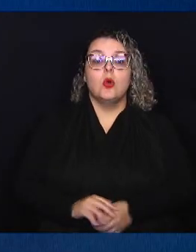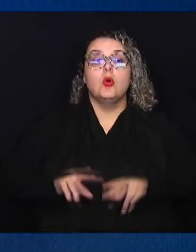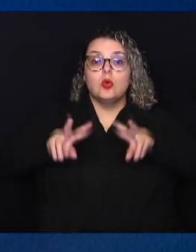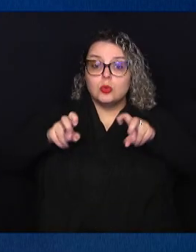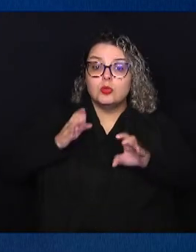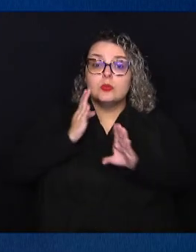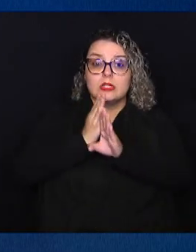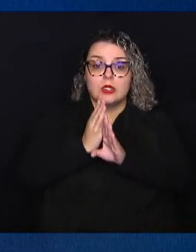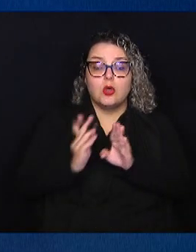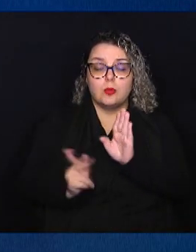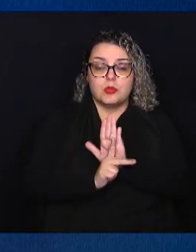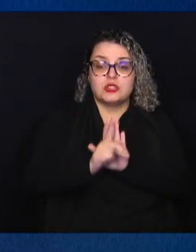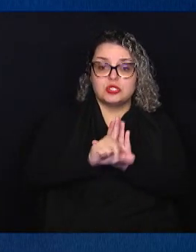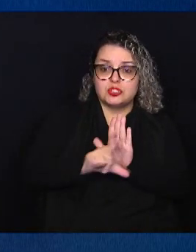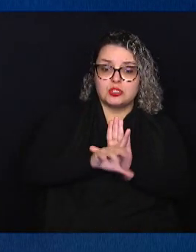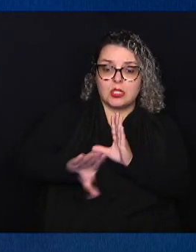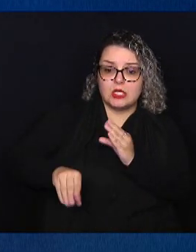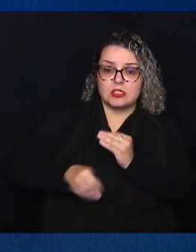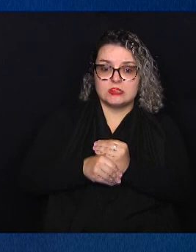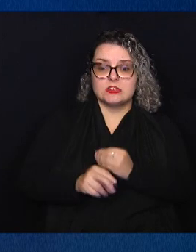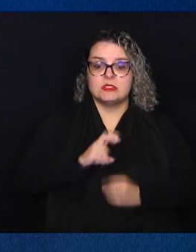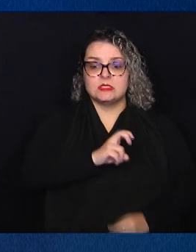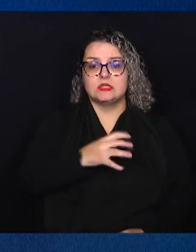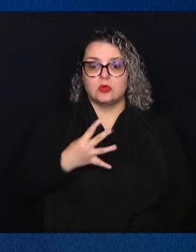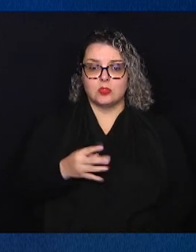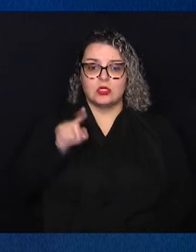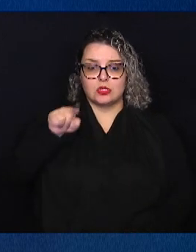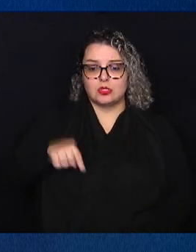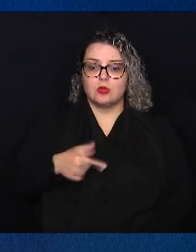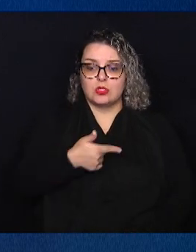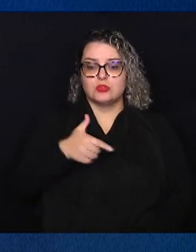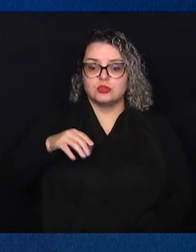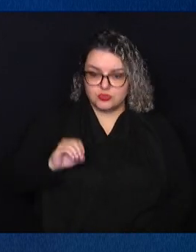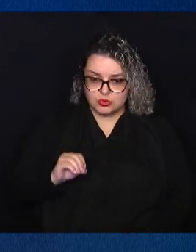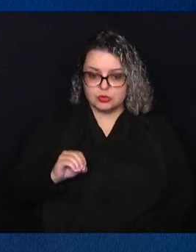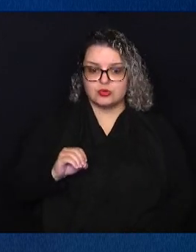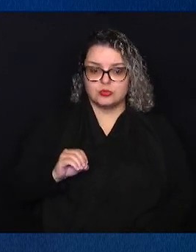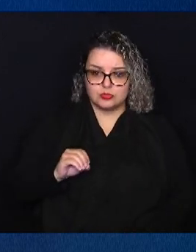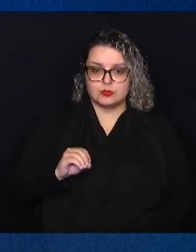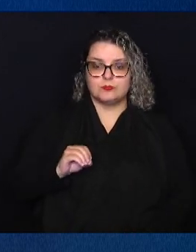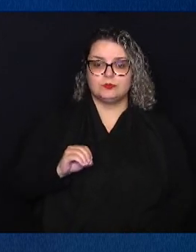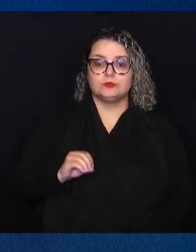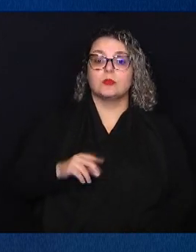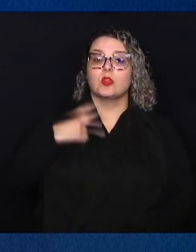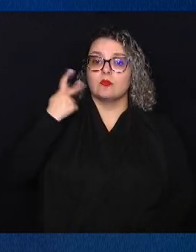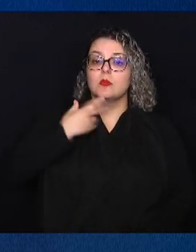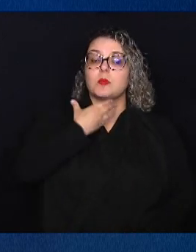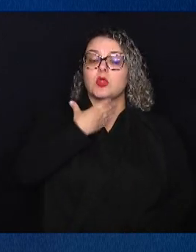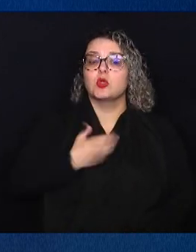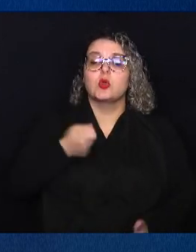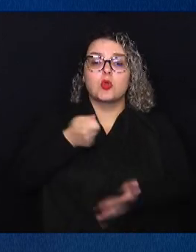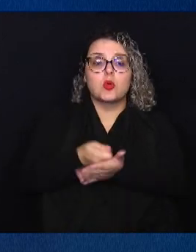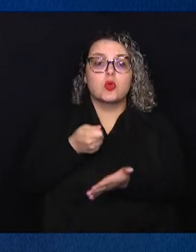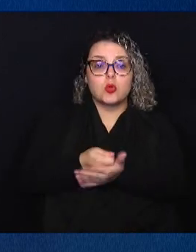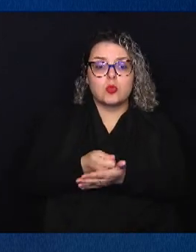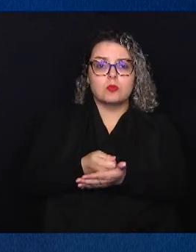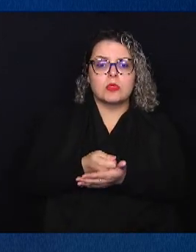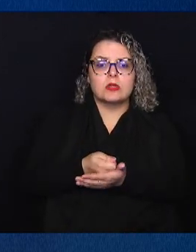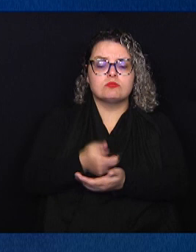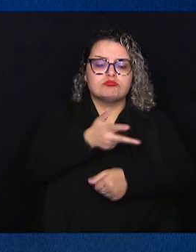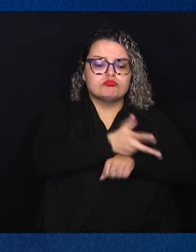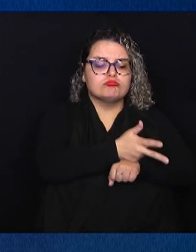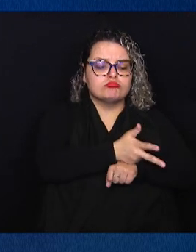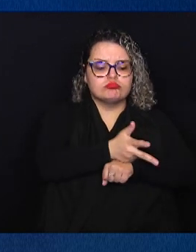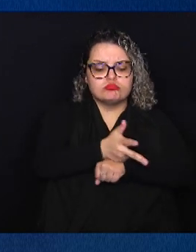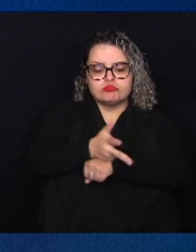projeto de lei complementar 54 de 2020 de autoria do vereador Carmo Luiz, que obriga a colocação de câmeras de